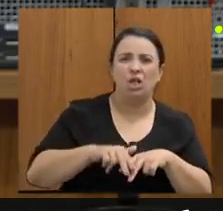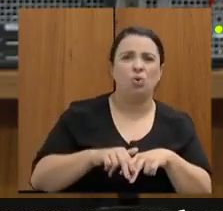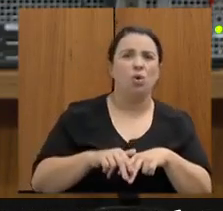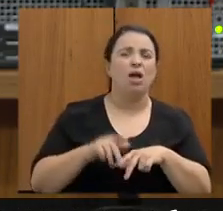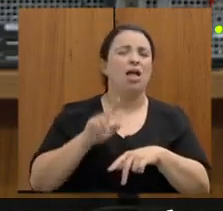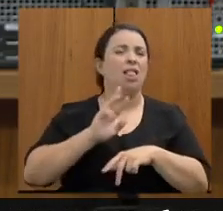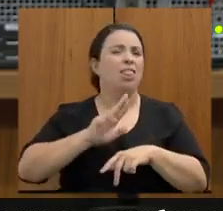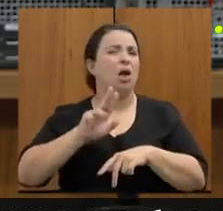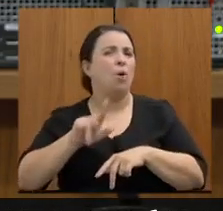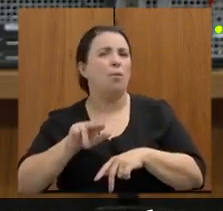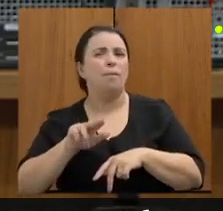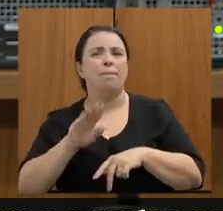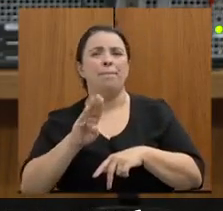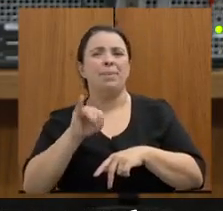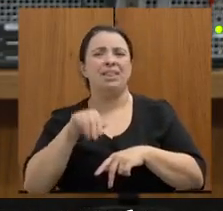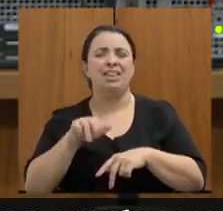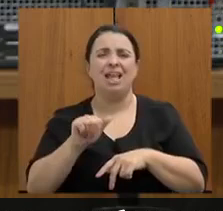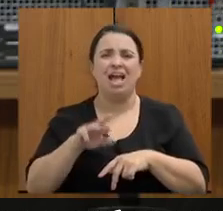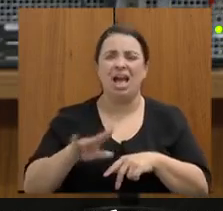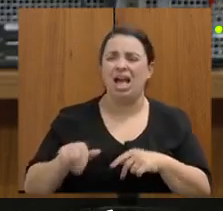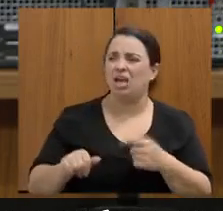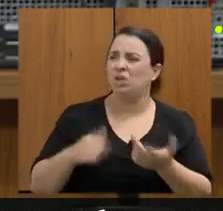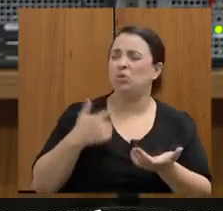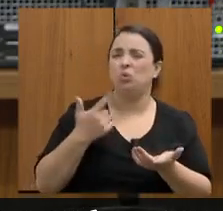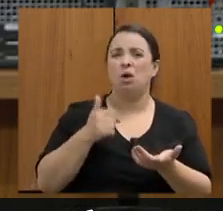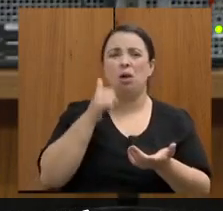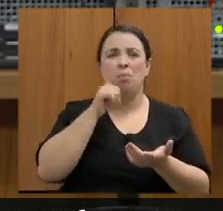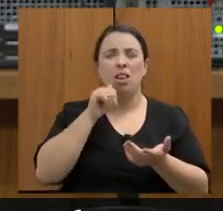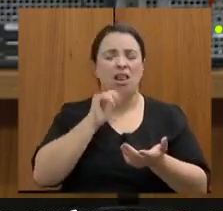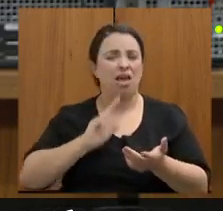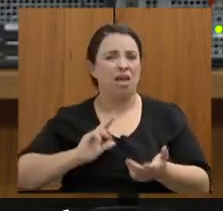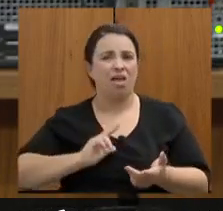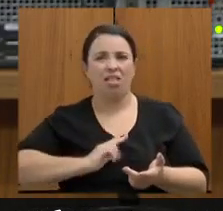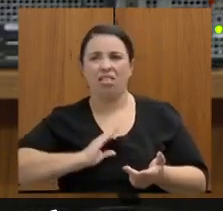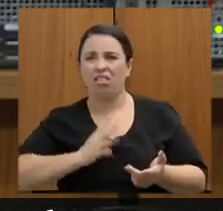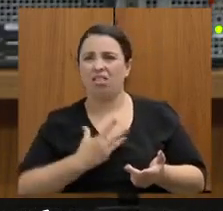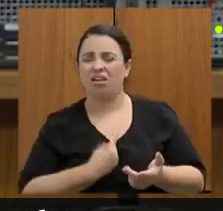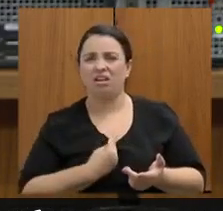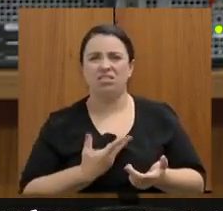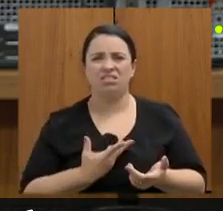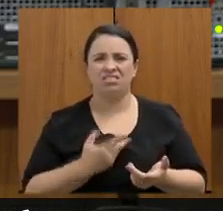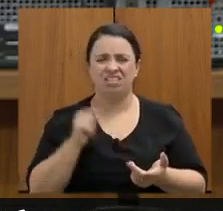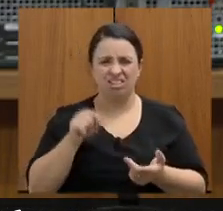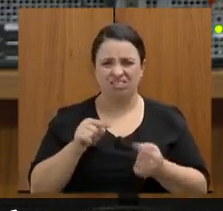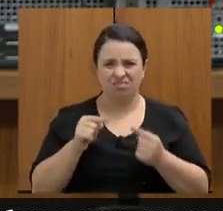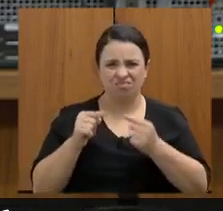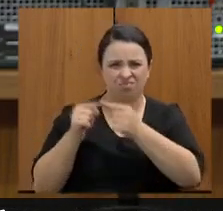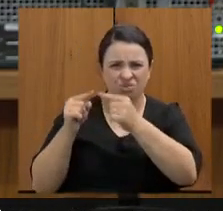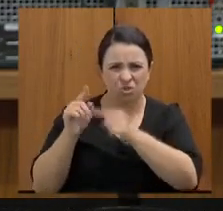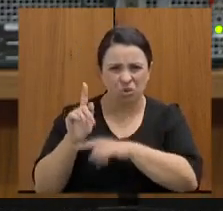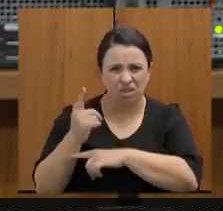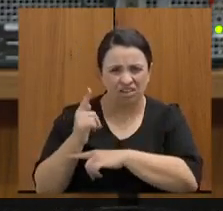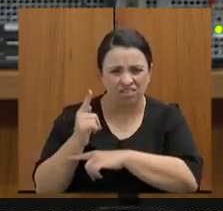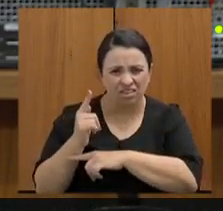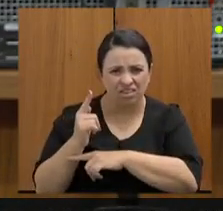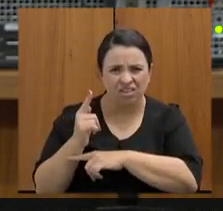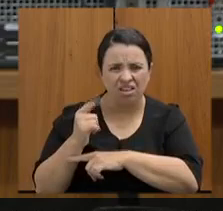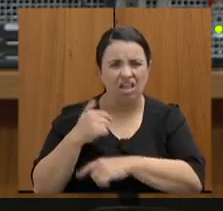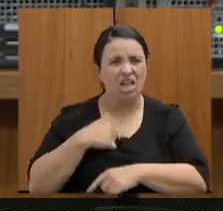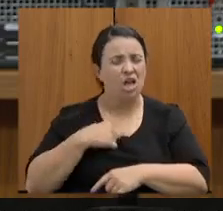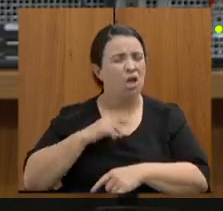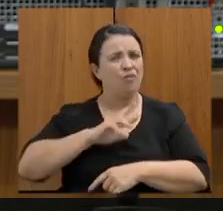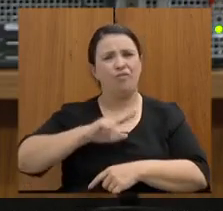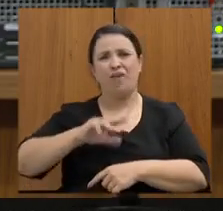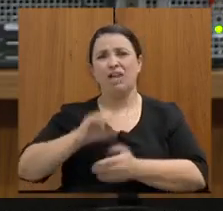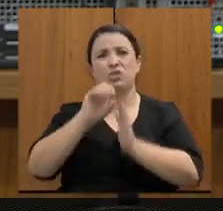mulher trans enfim o isso tem a ver com geografia eu já fiz vários ofícios secretaria questionando doutrinação